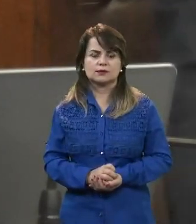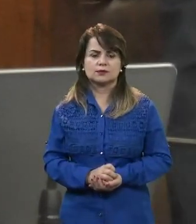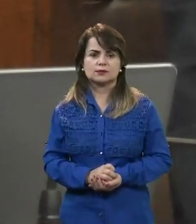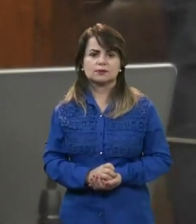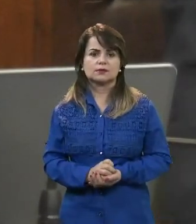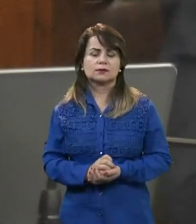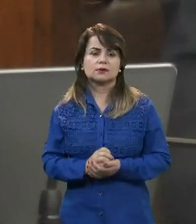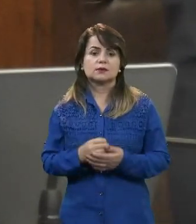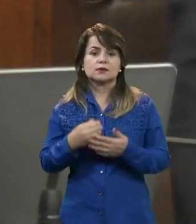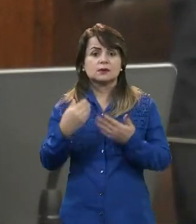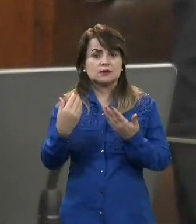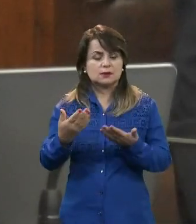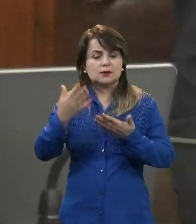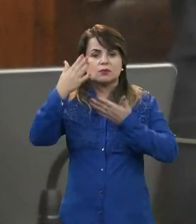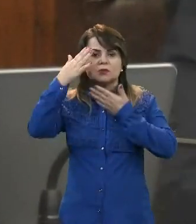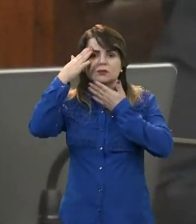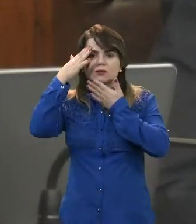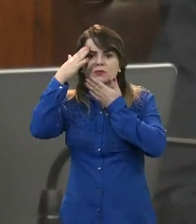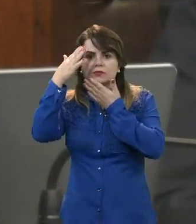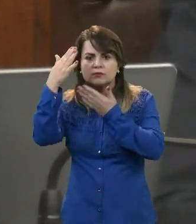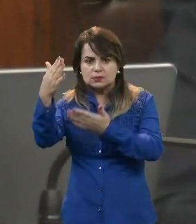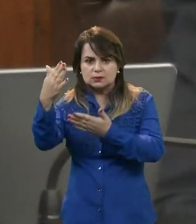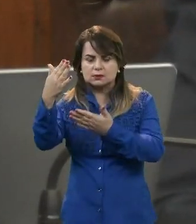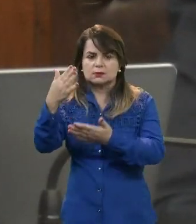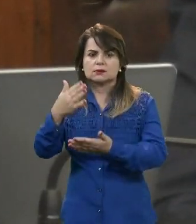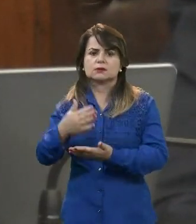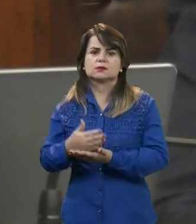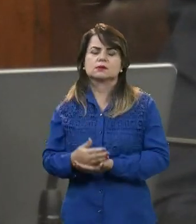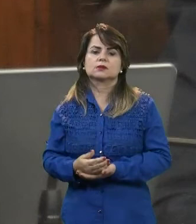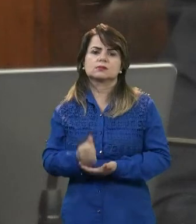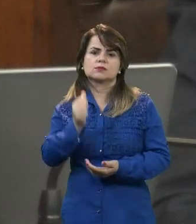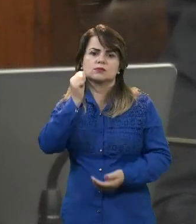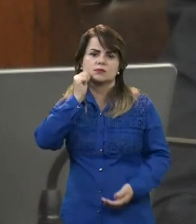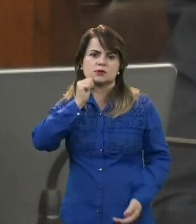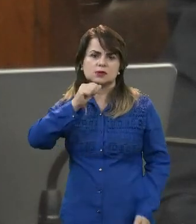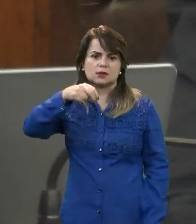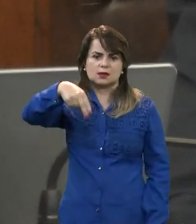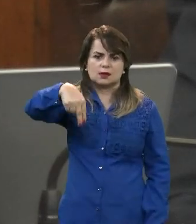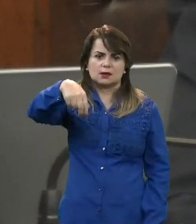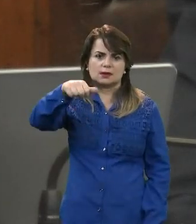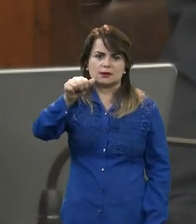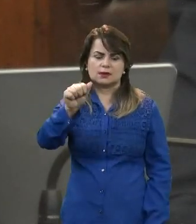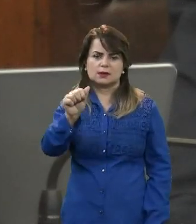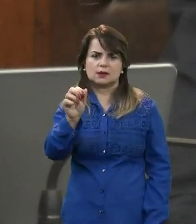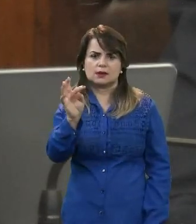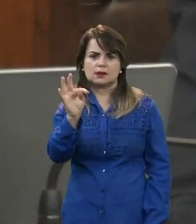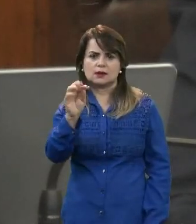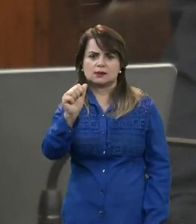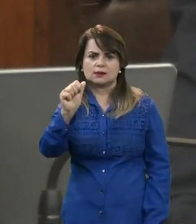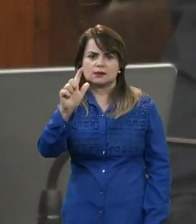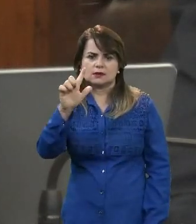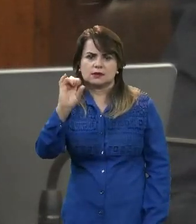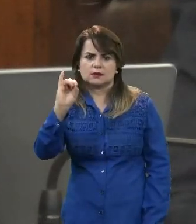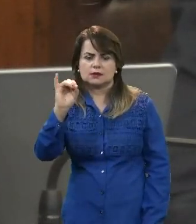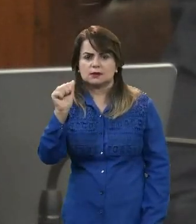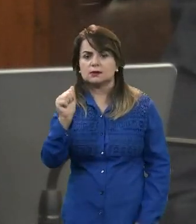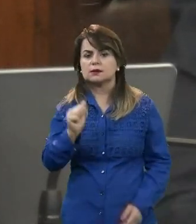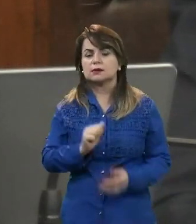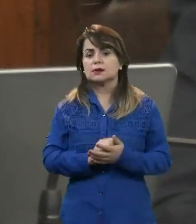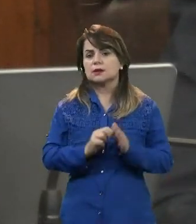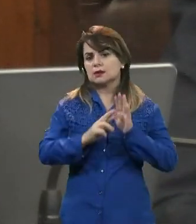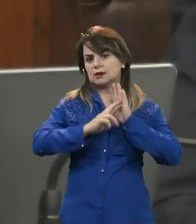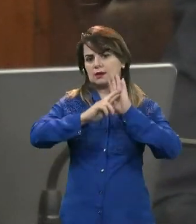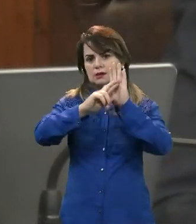Finalmente, eu agradeço a Natália Italiani, representando aqui a assessora, a vereadora